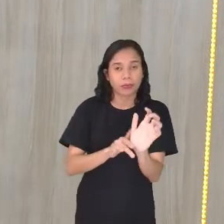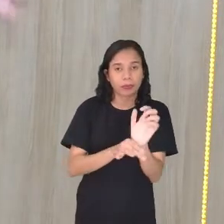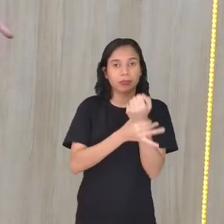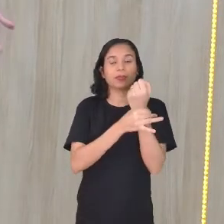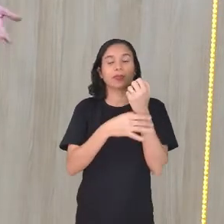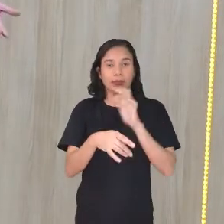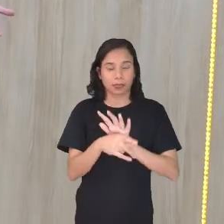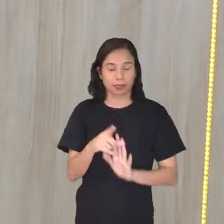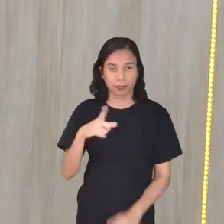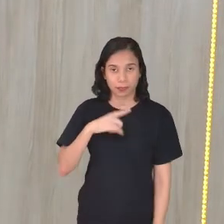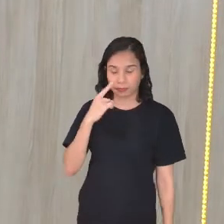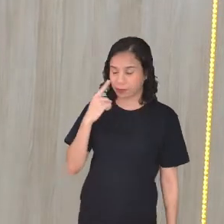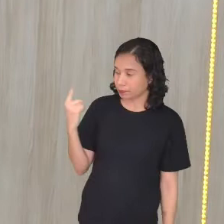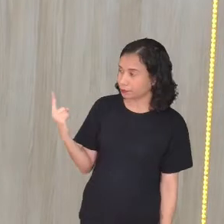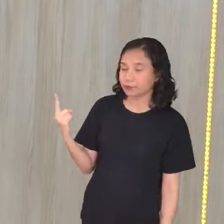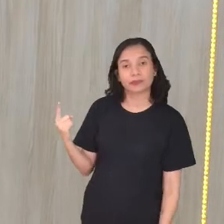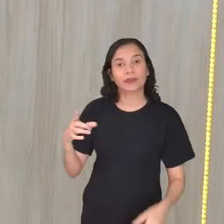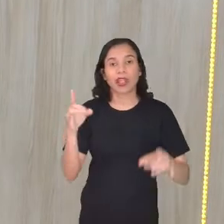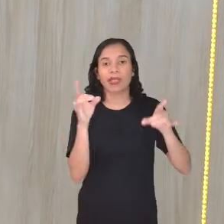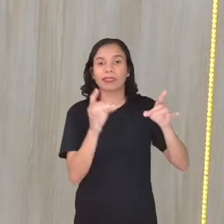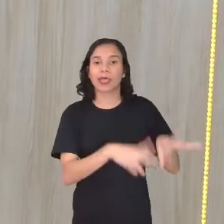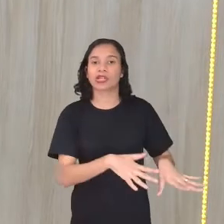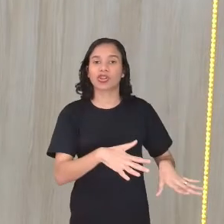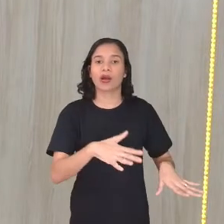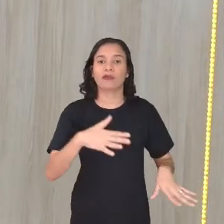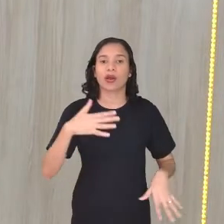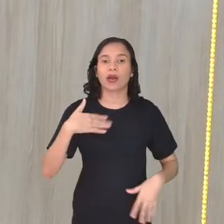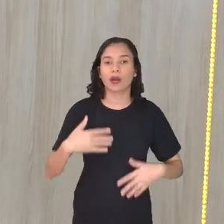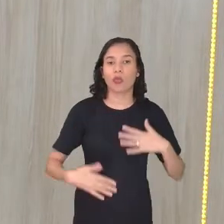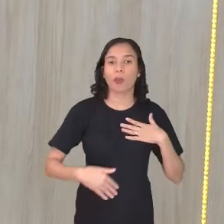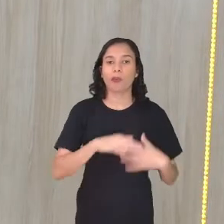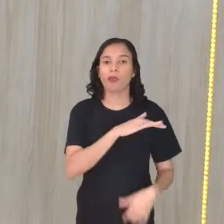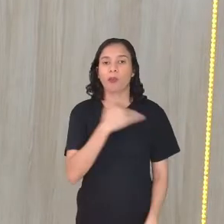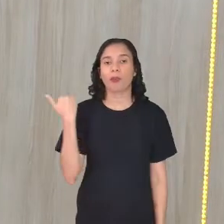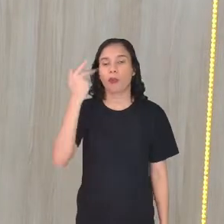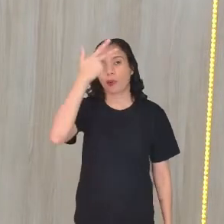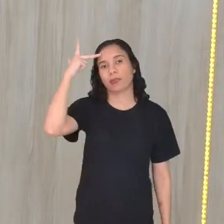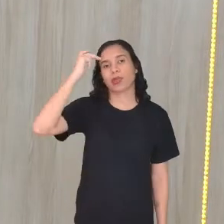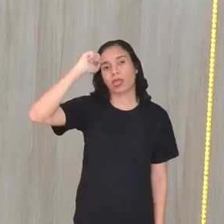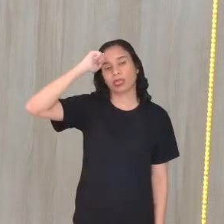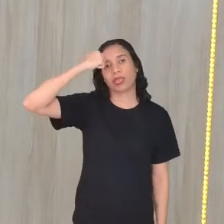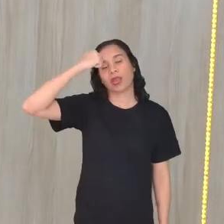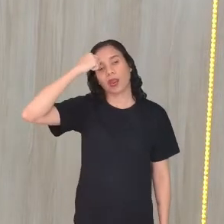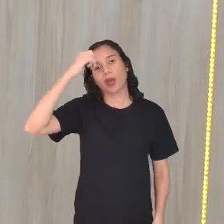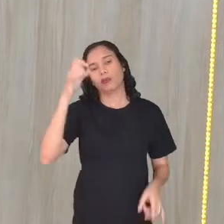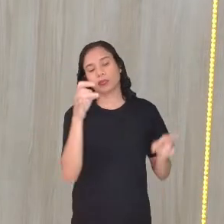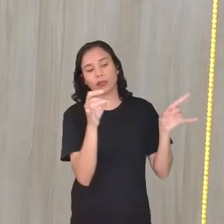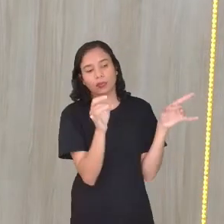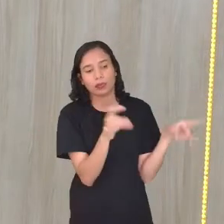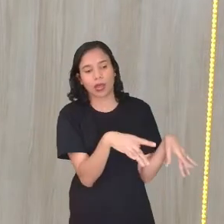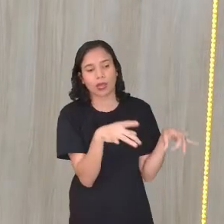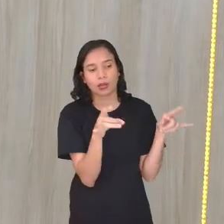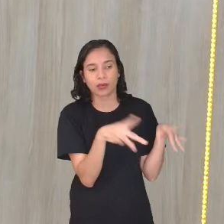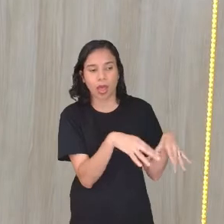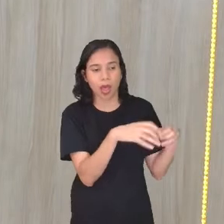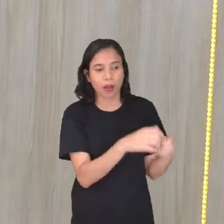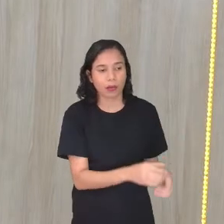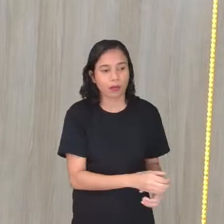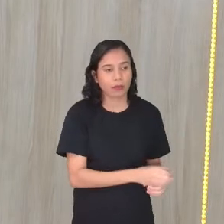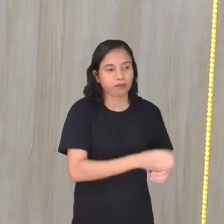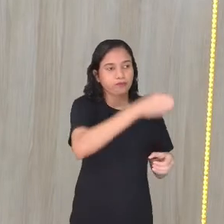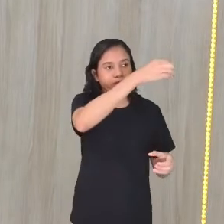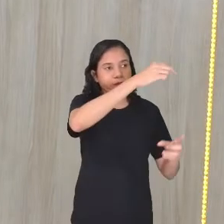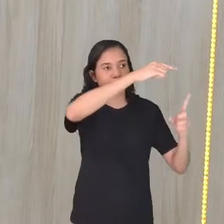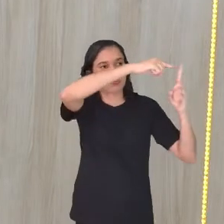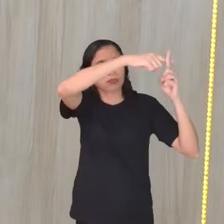embarcações ancoravam aí. E aí, os negros que vinham, né? Trazidos pra cá pra ser